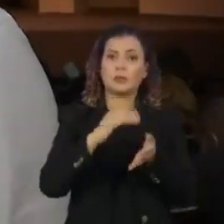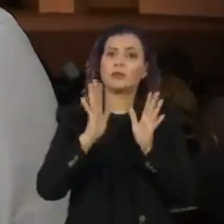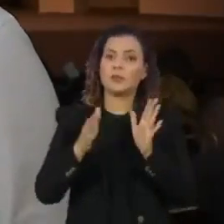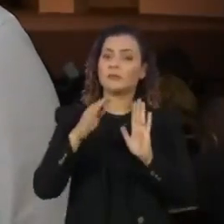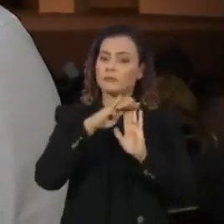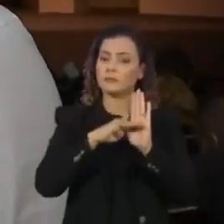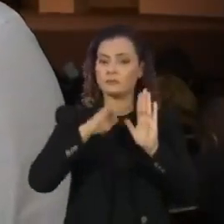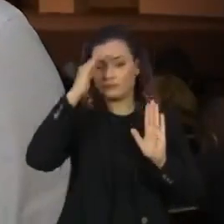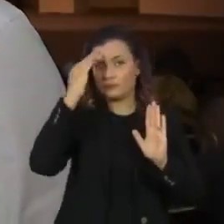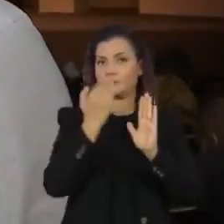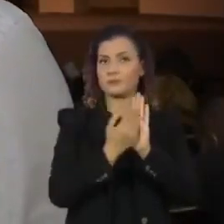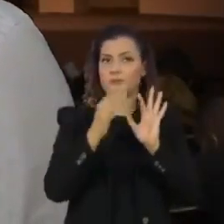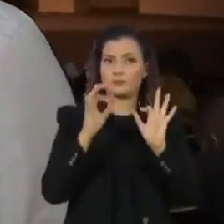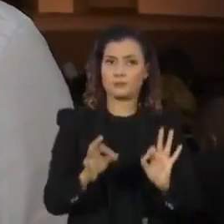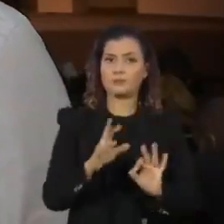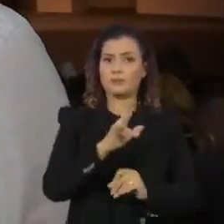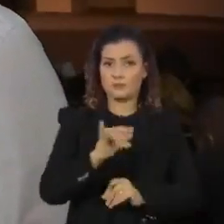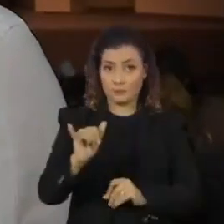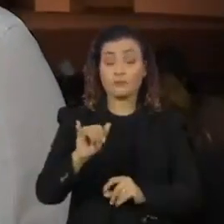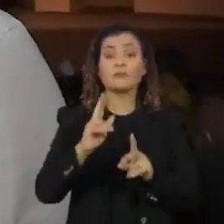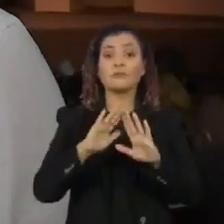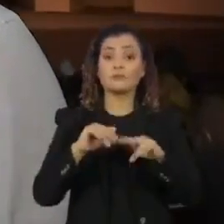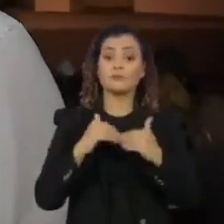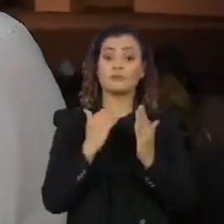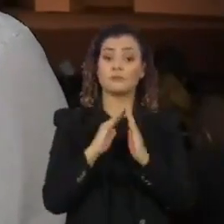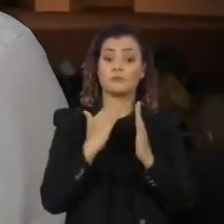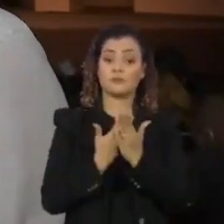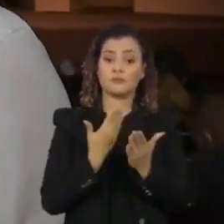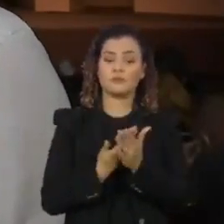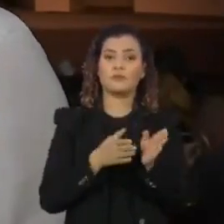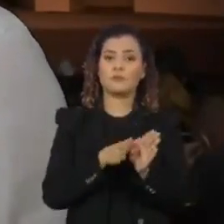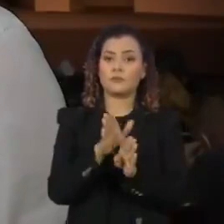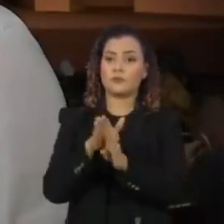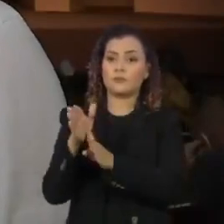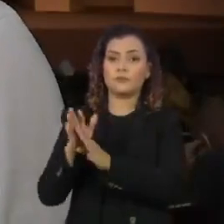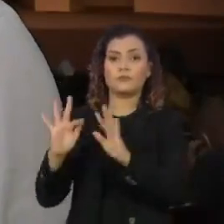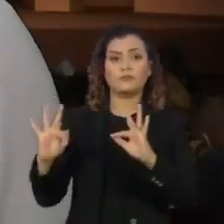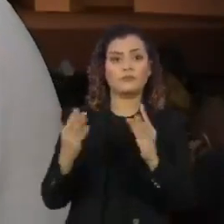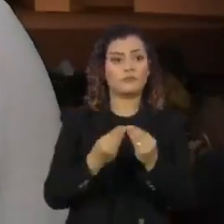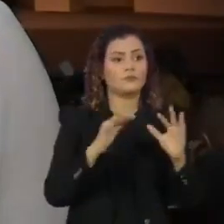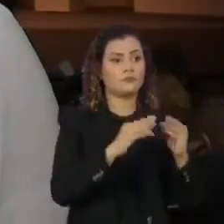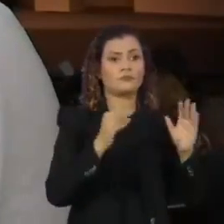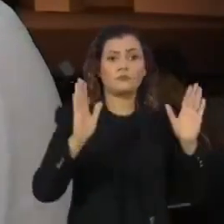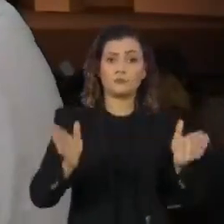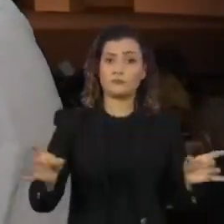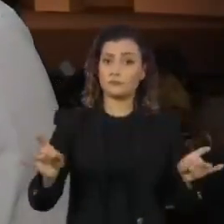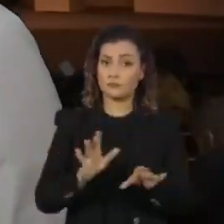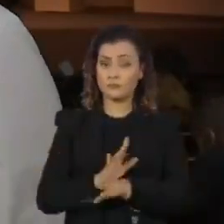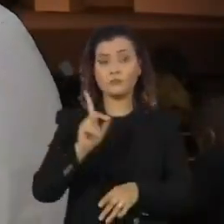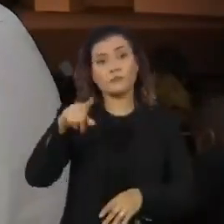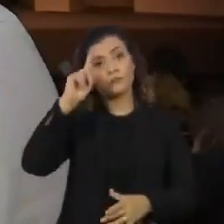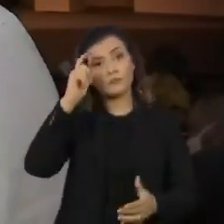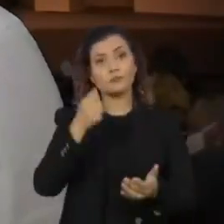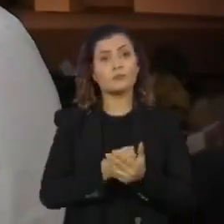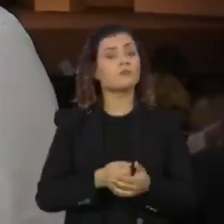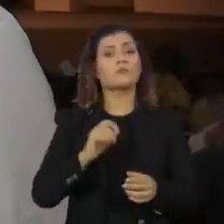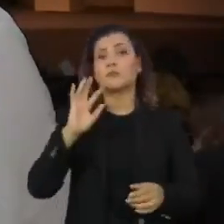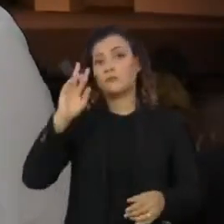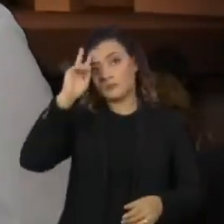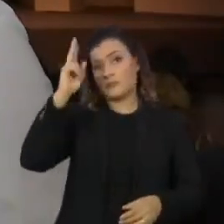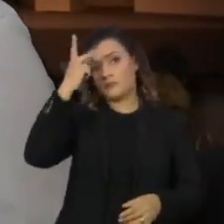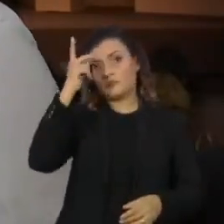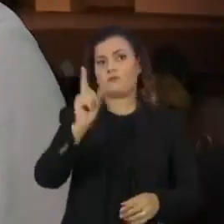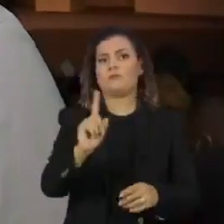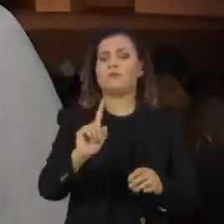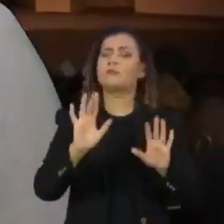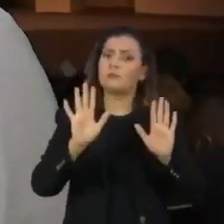cumprir a decisão liminar. Então, as escolas foram orientadas, estão orientando as famílias, né? Mas a gente tem que entender que uma decisão que ocorre de um dia para o outro. E isso